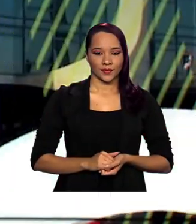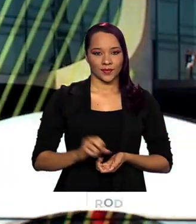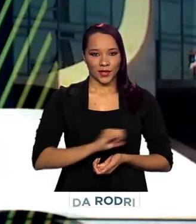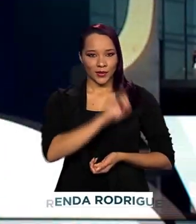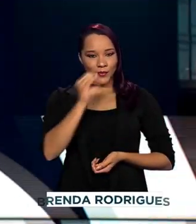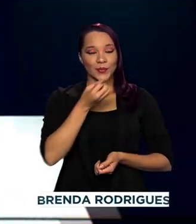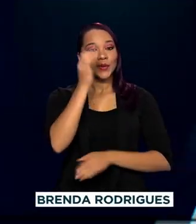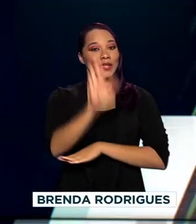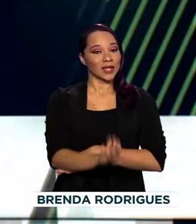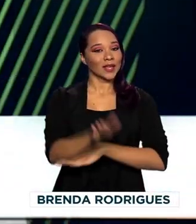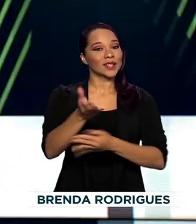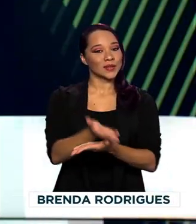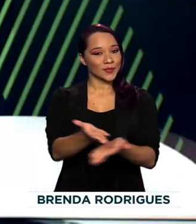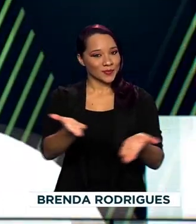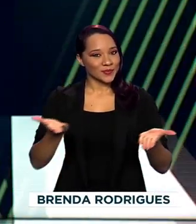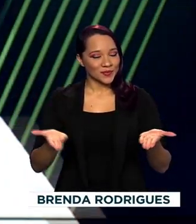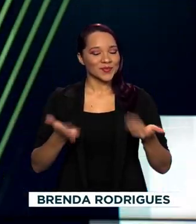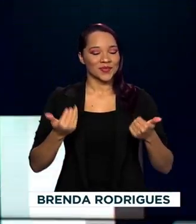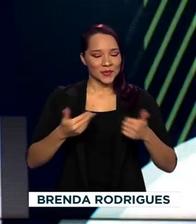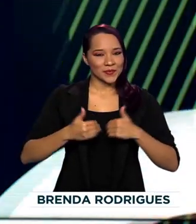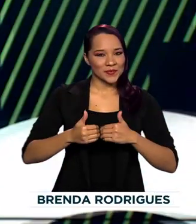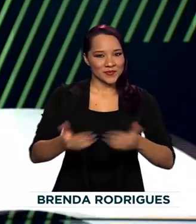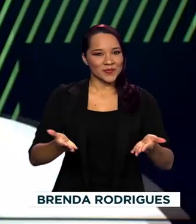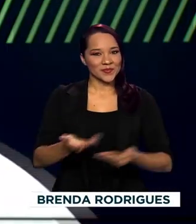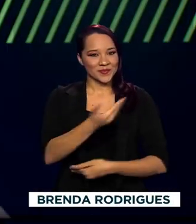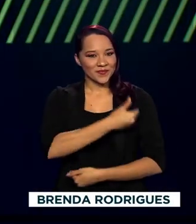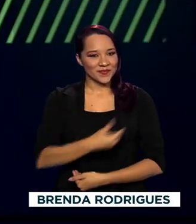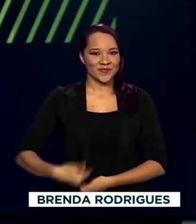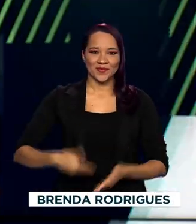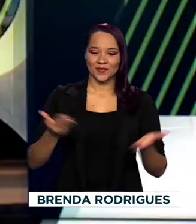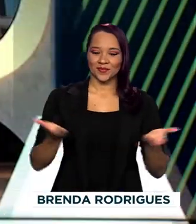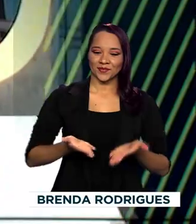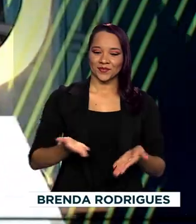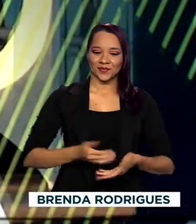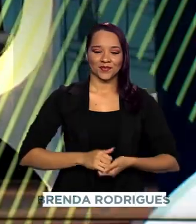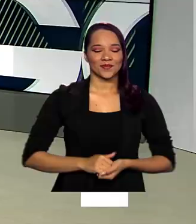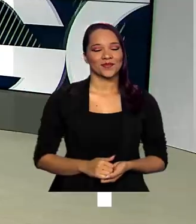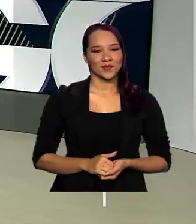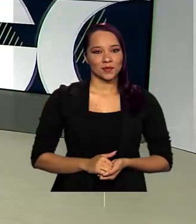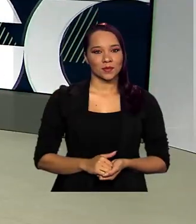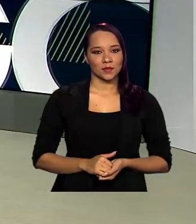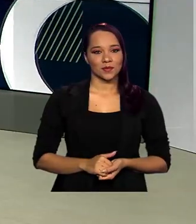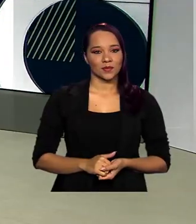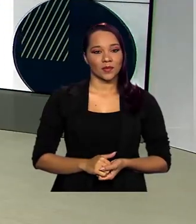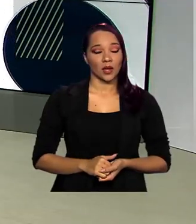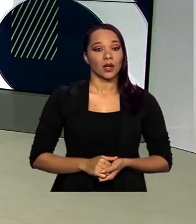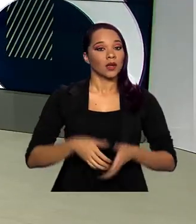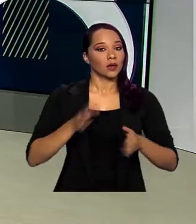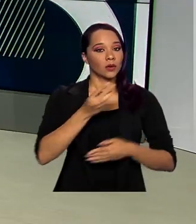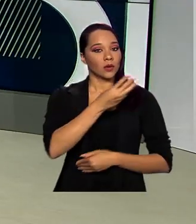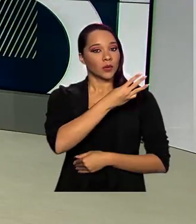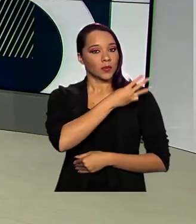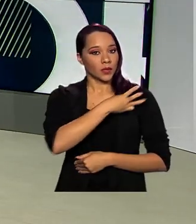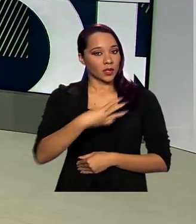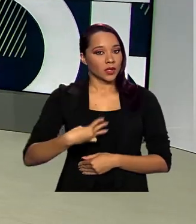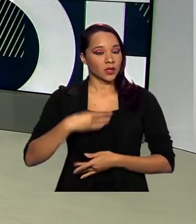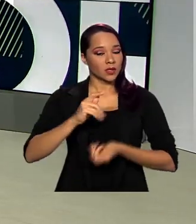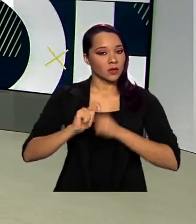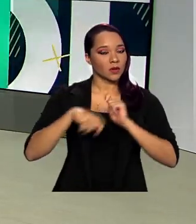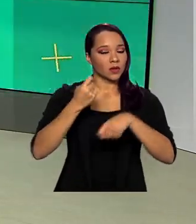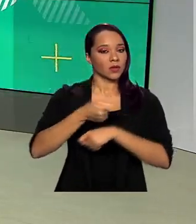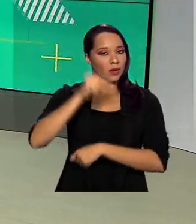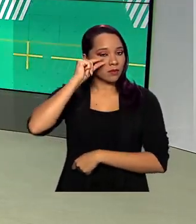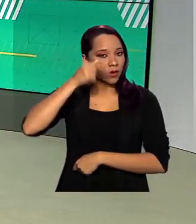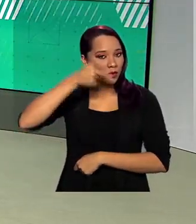Olá, boa tarde para você. Estamos de volta com mais uma edição do Governo Agora. O ministro da Economia, Paulo